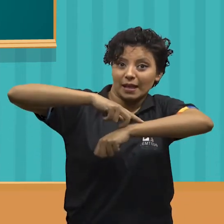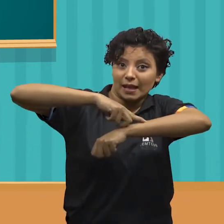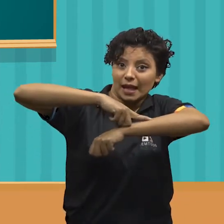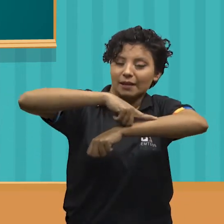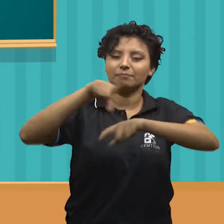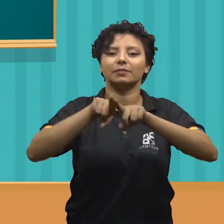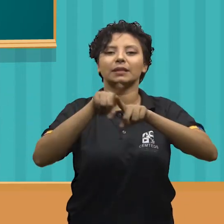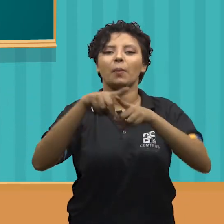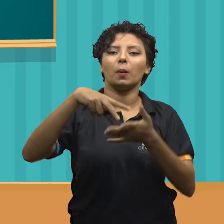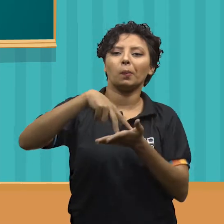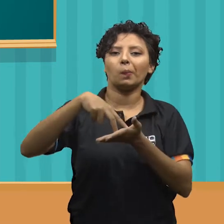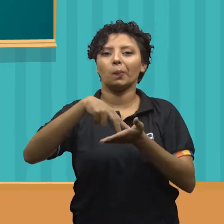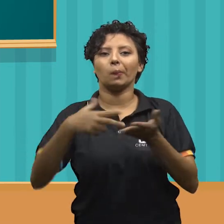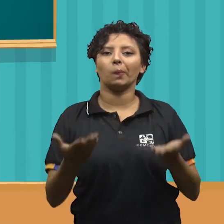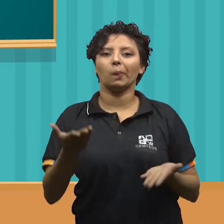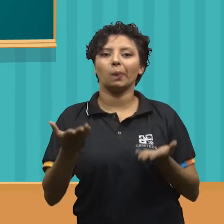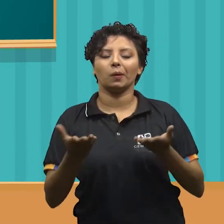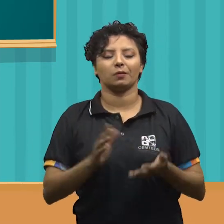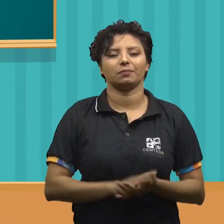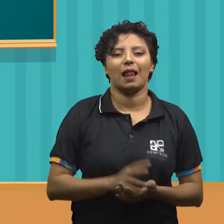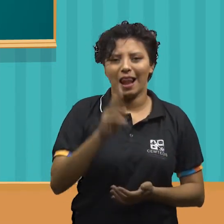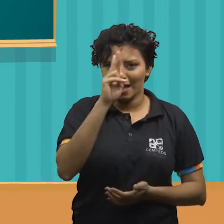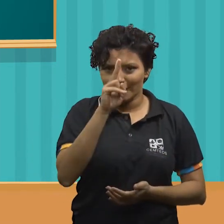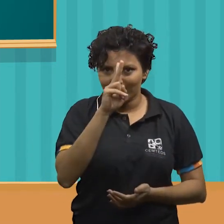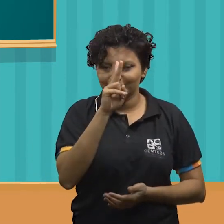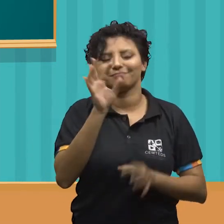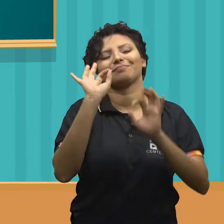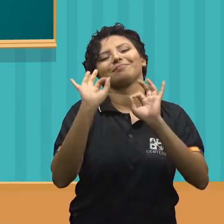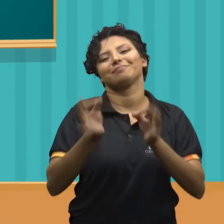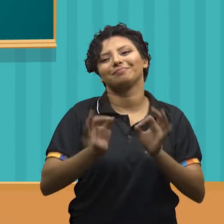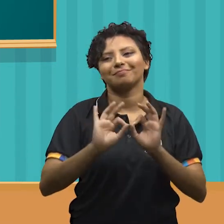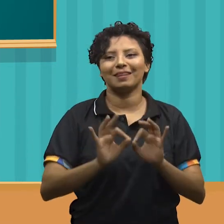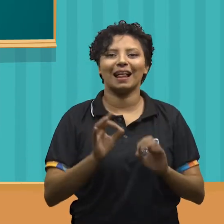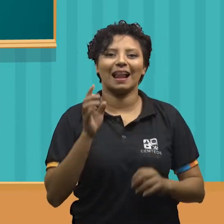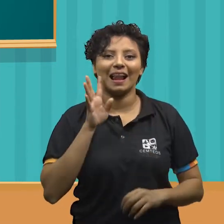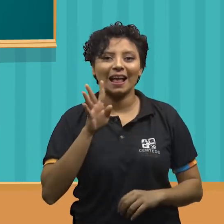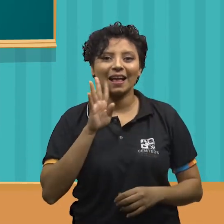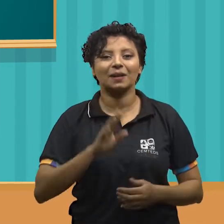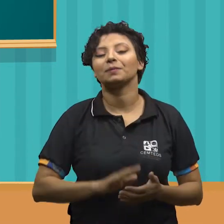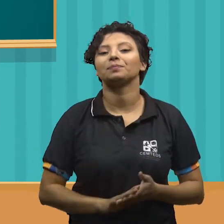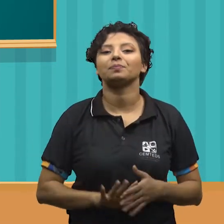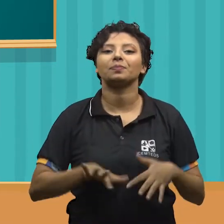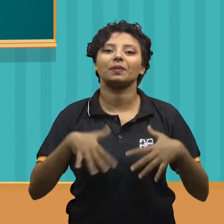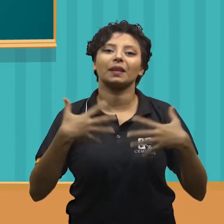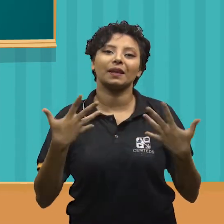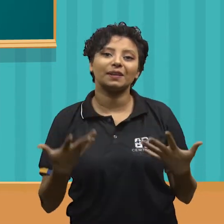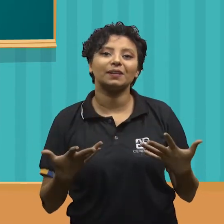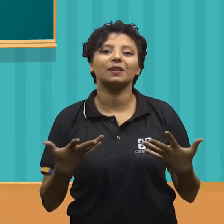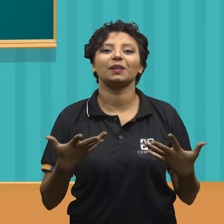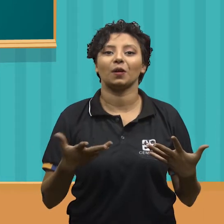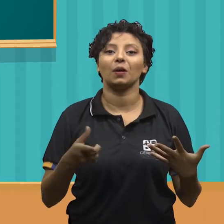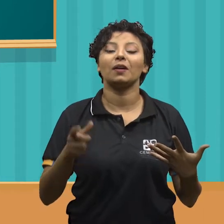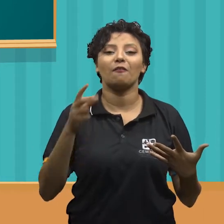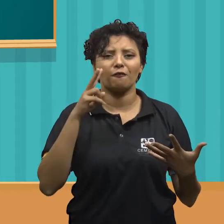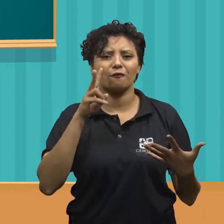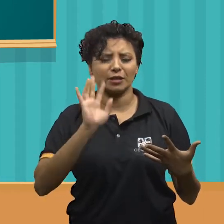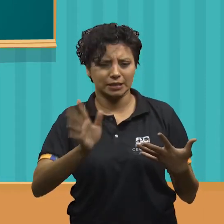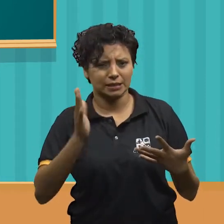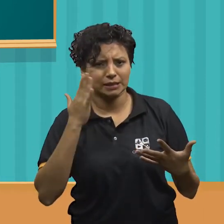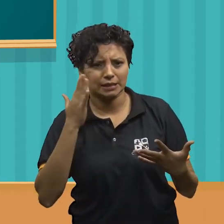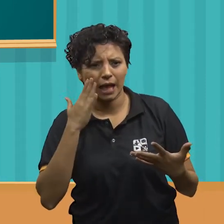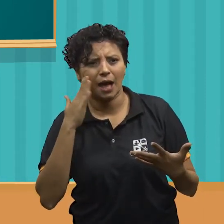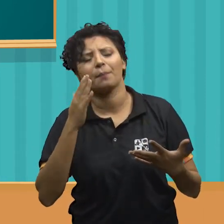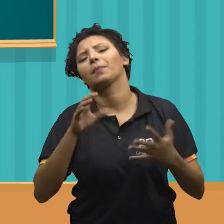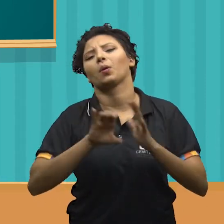flexibilidade e coordenação motora. Lembraram? Isso aí, show! Pois bem, turma, vimos no conceito de